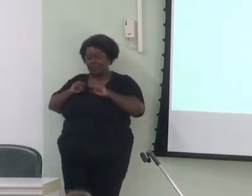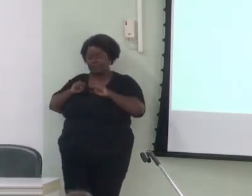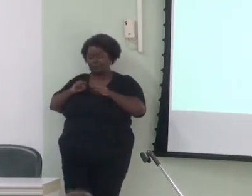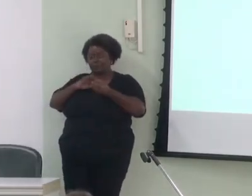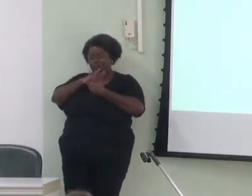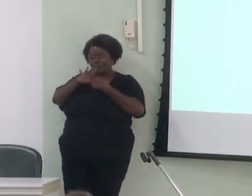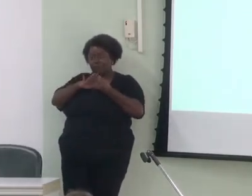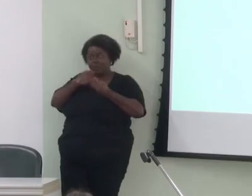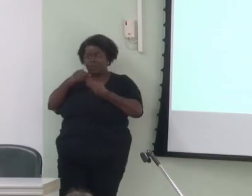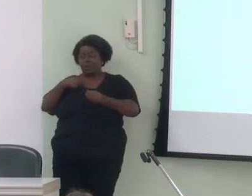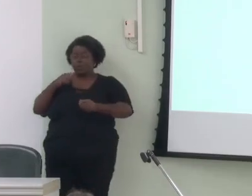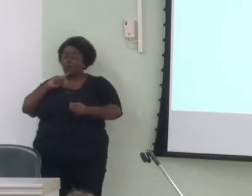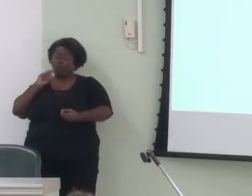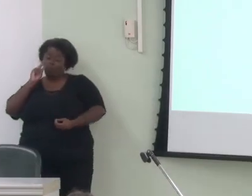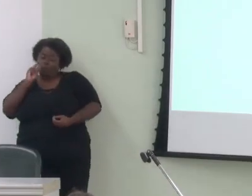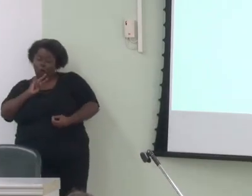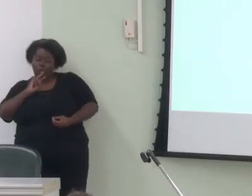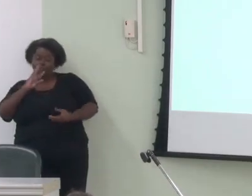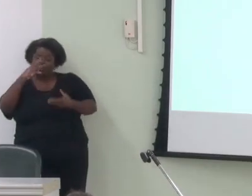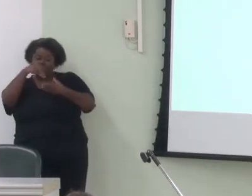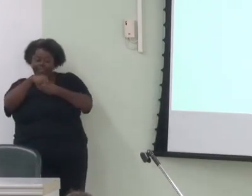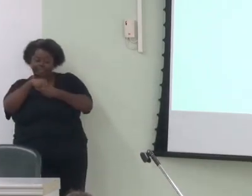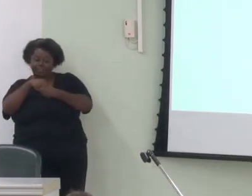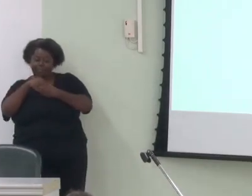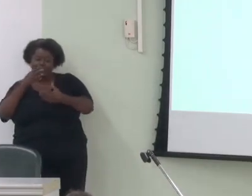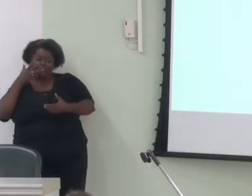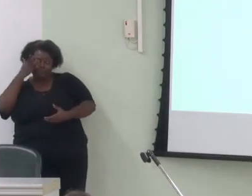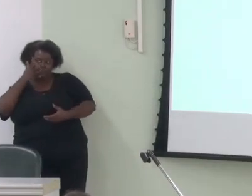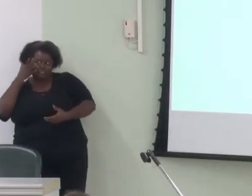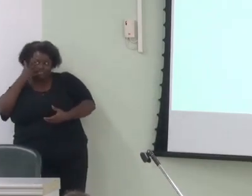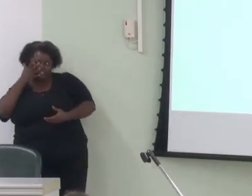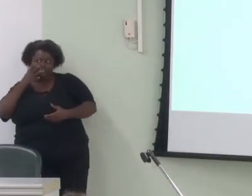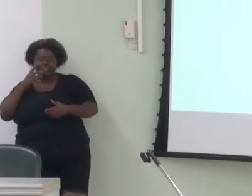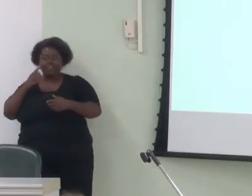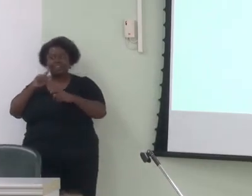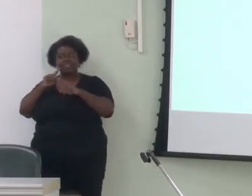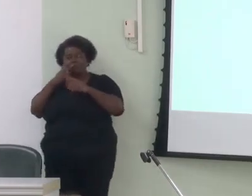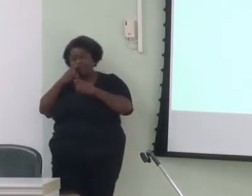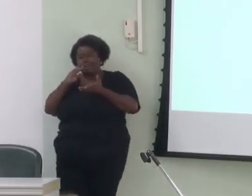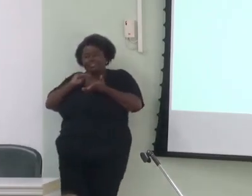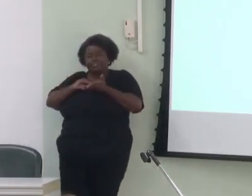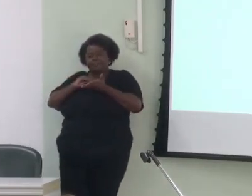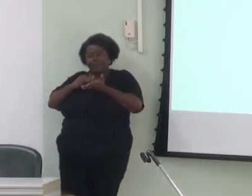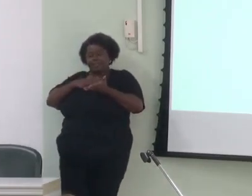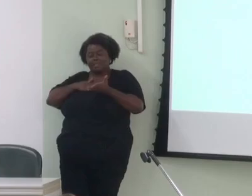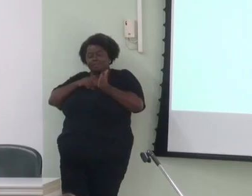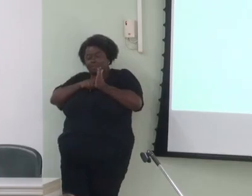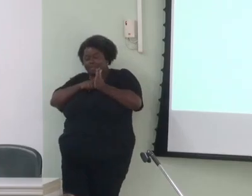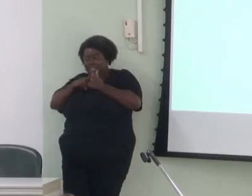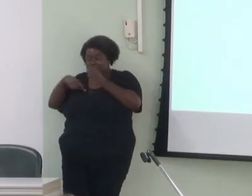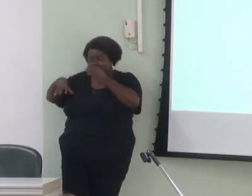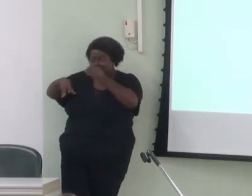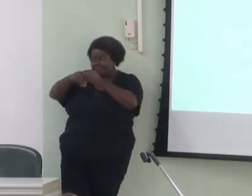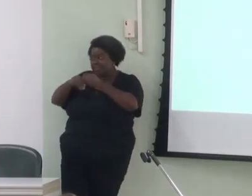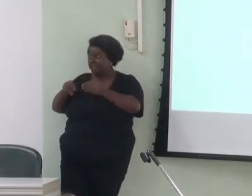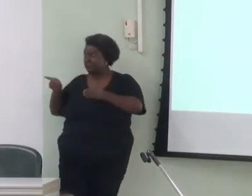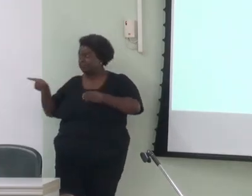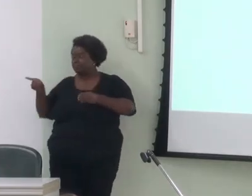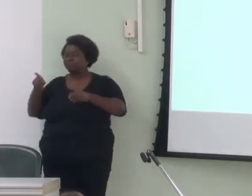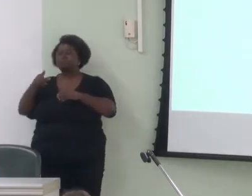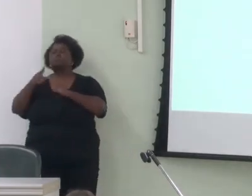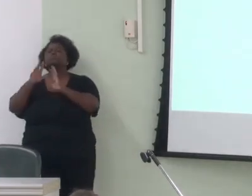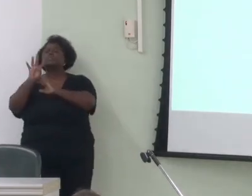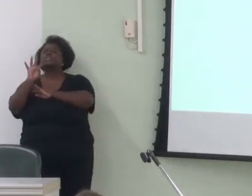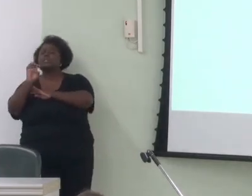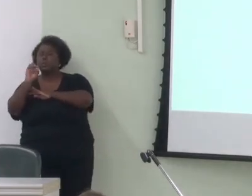discursiva na minha pesquisa, talvez seja uma lacuna. Acho que não. Como é seu nome? Teodoro. Teodoro. Acho que não